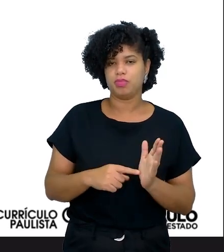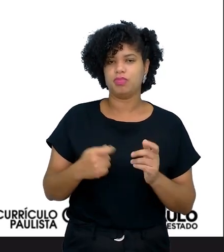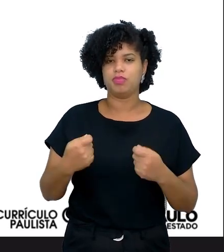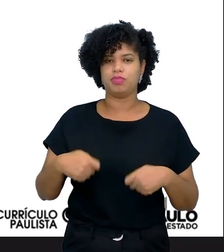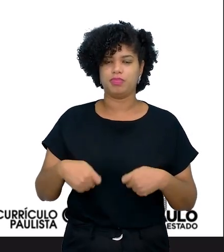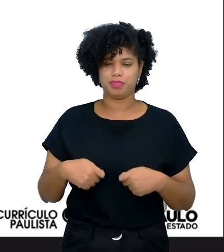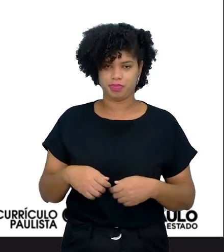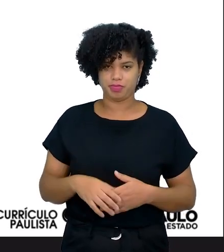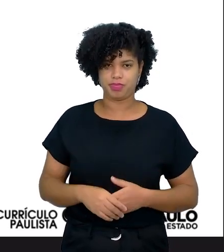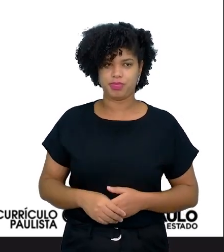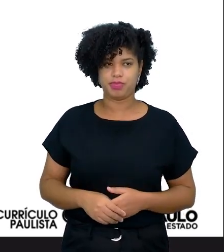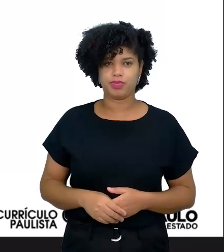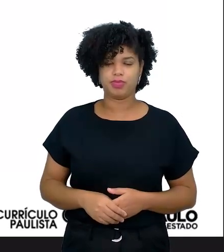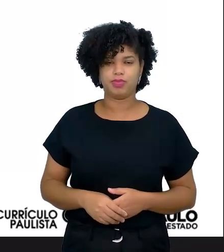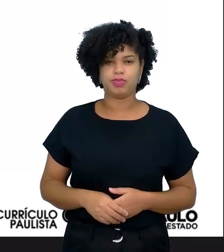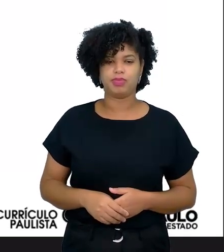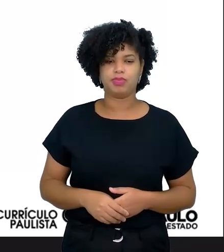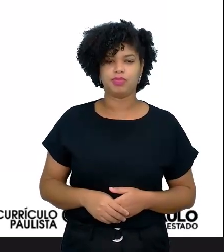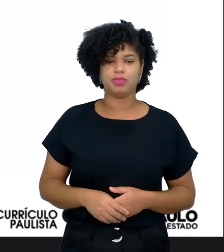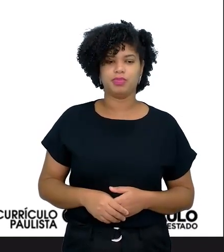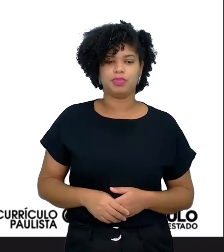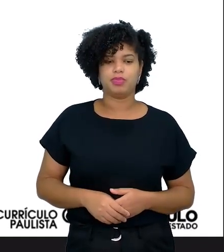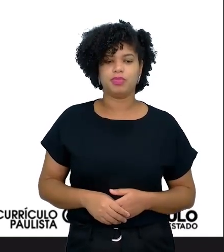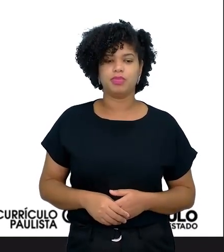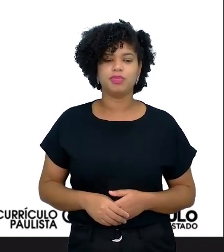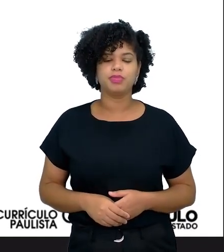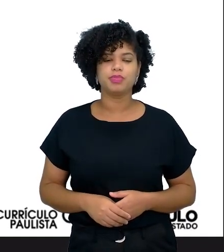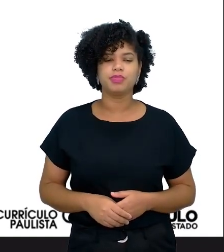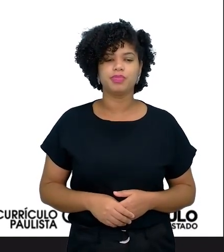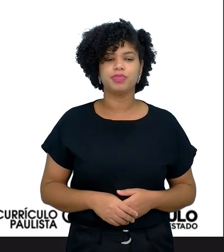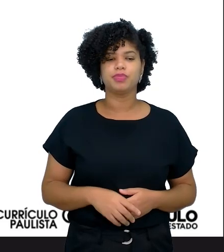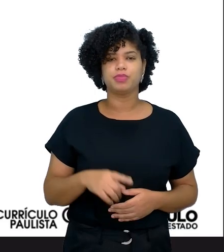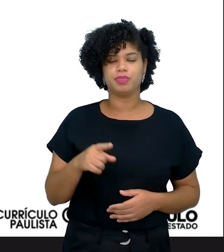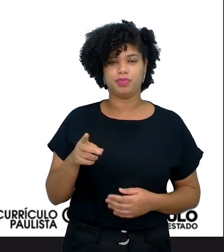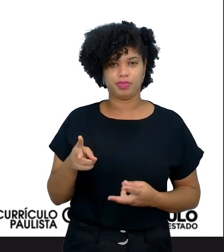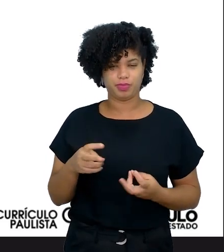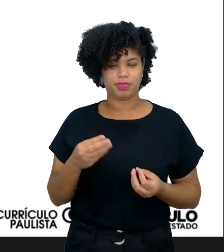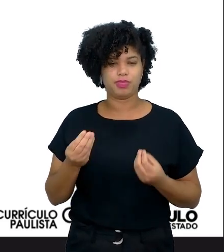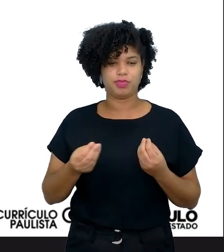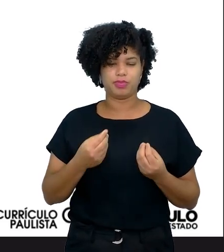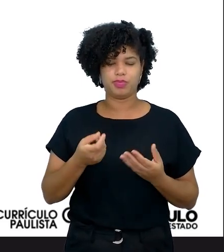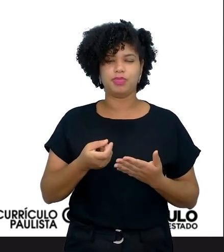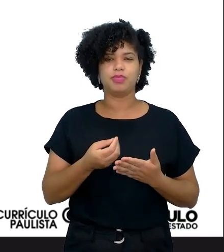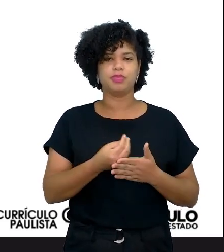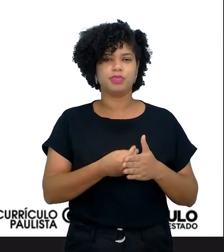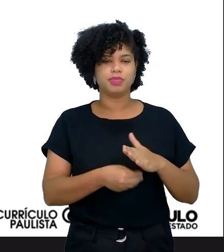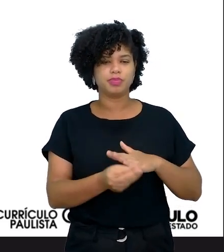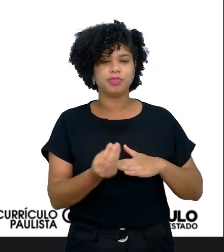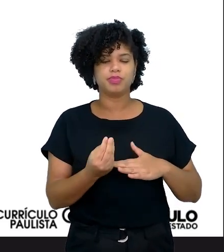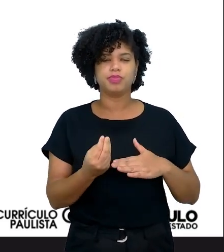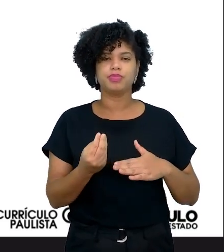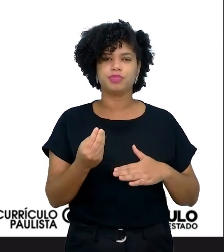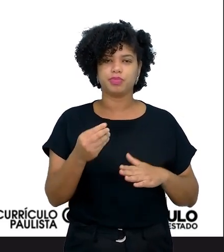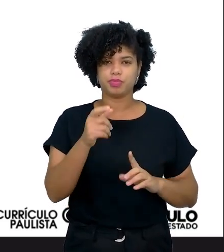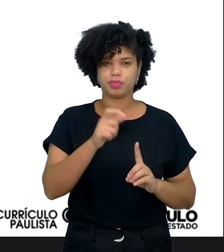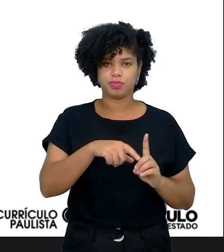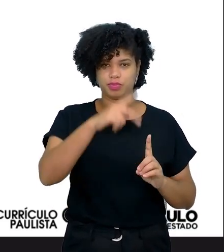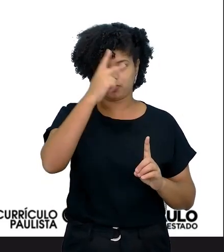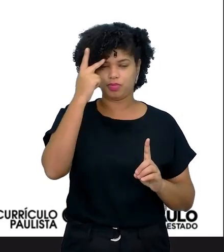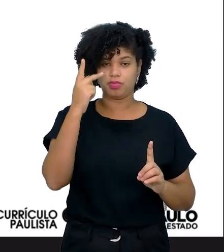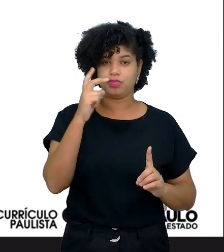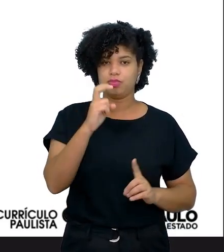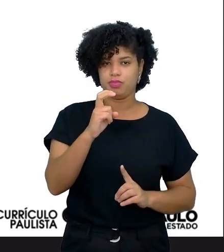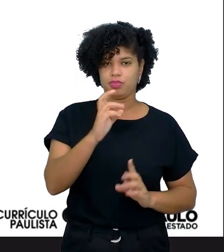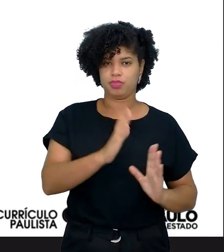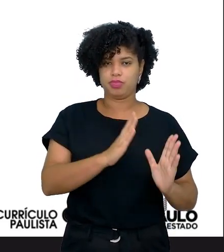delimitado. Então, como vocês podem ver, o Design Thinks, ele tem cinco etapas, né? No projeto. Então, aquilo que eu